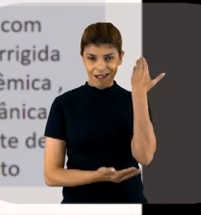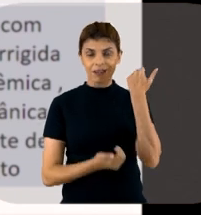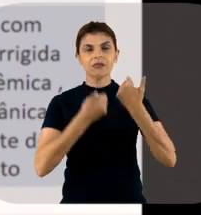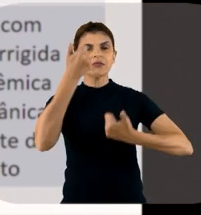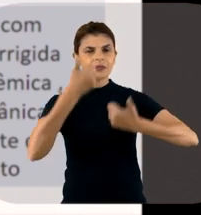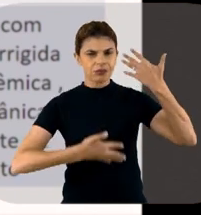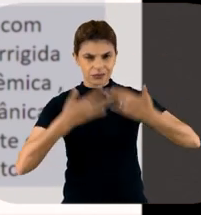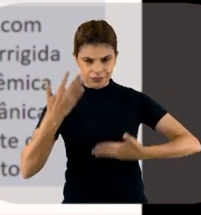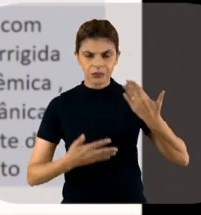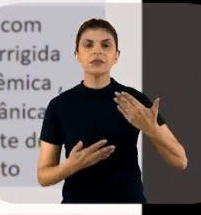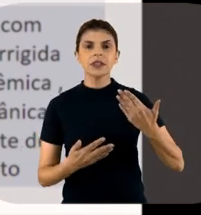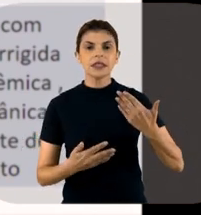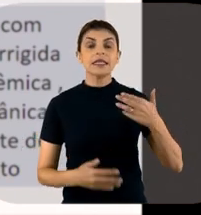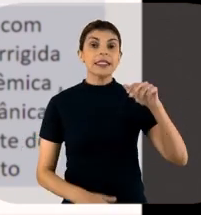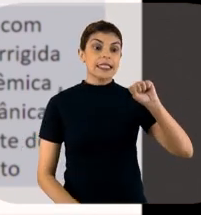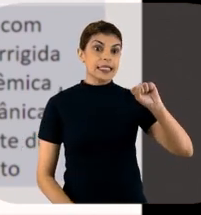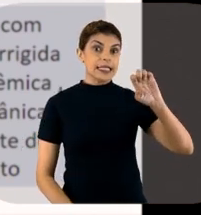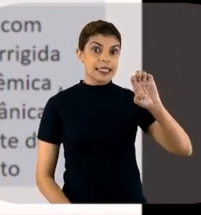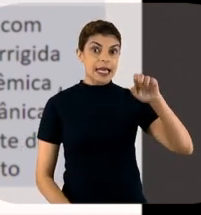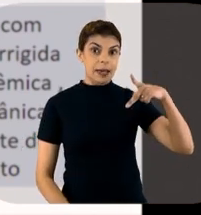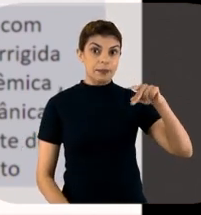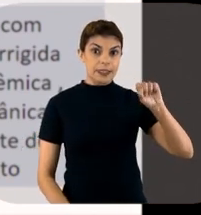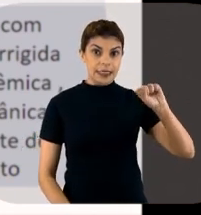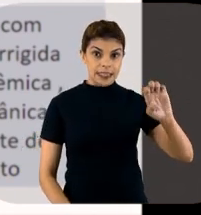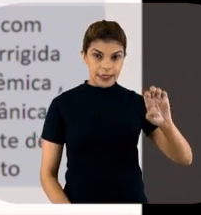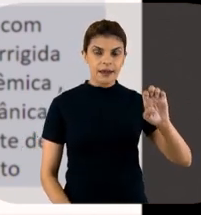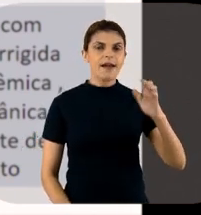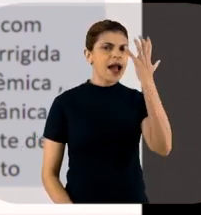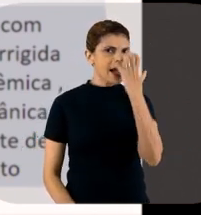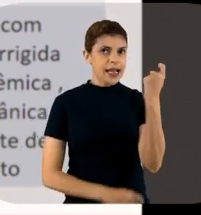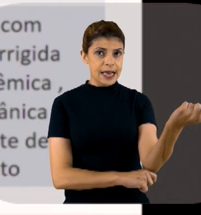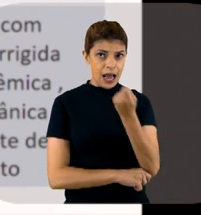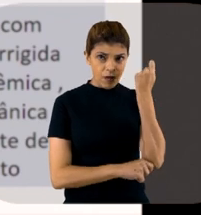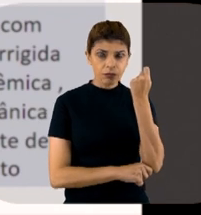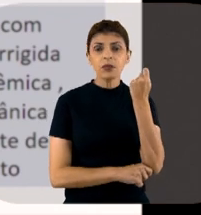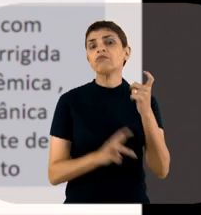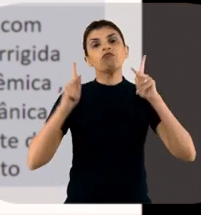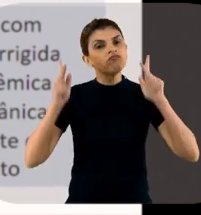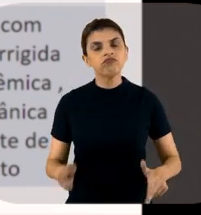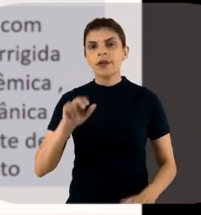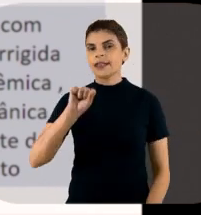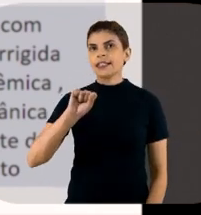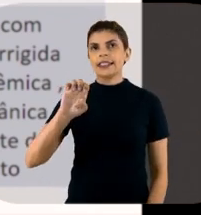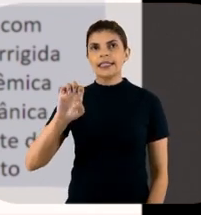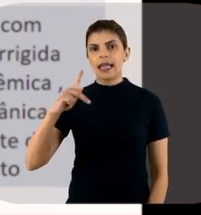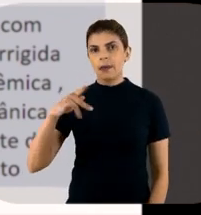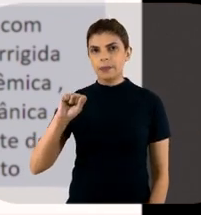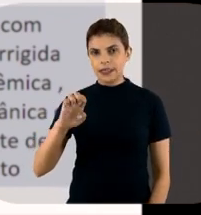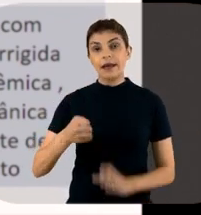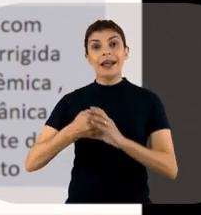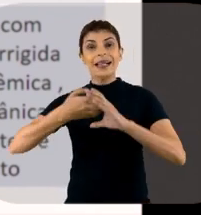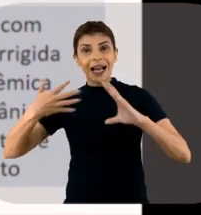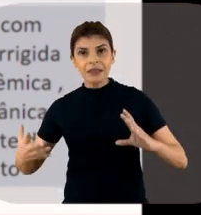de sepsis grave virou sepsis, que nada mais é que a infecção ou suspeita com